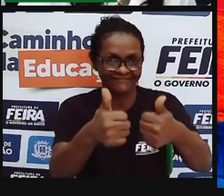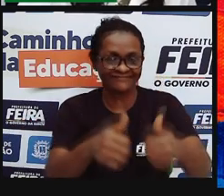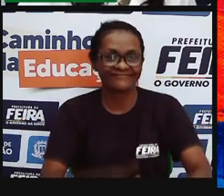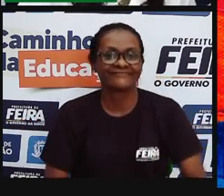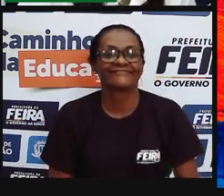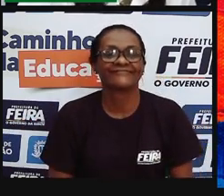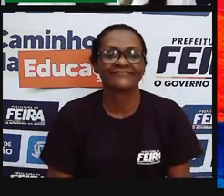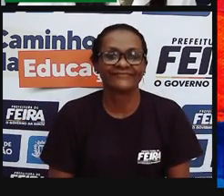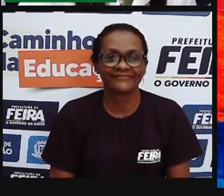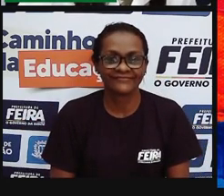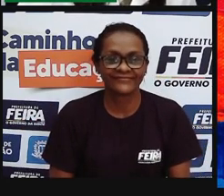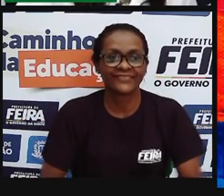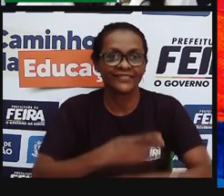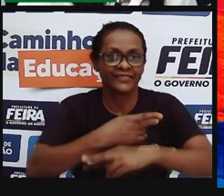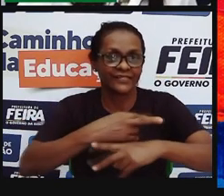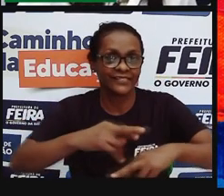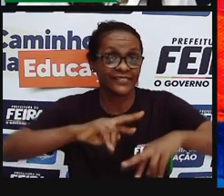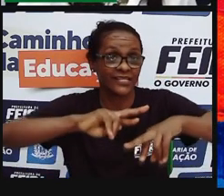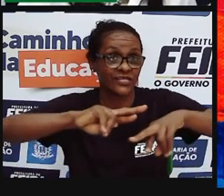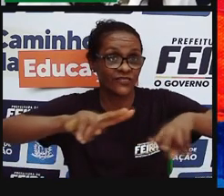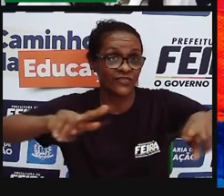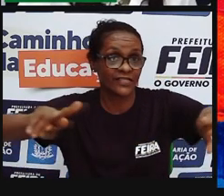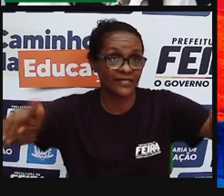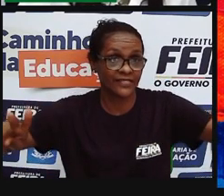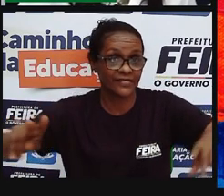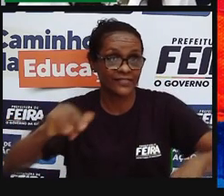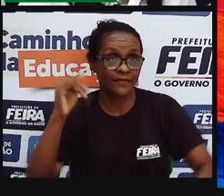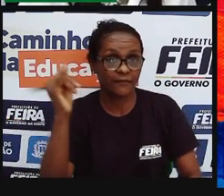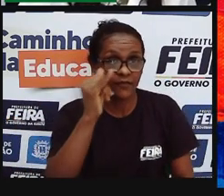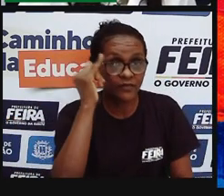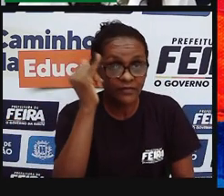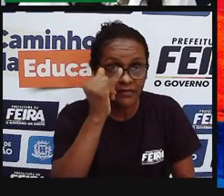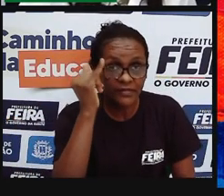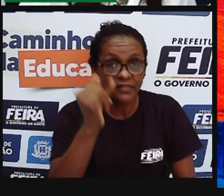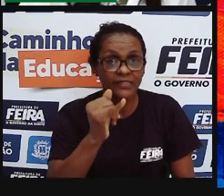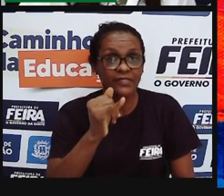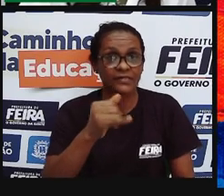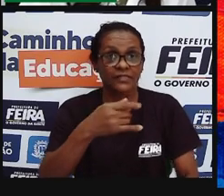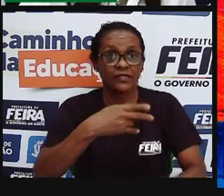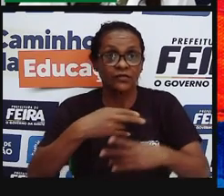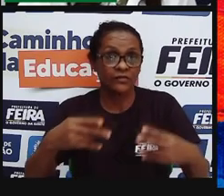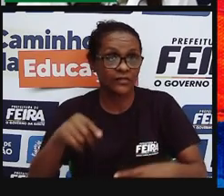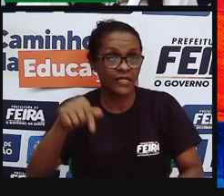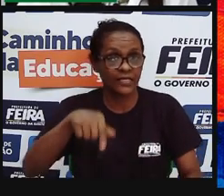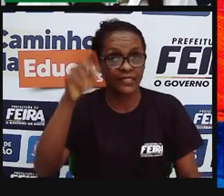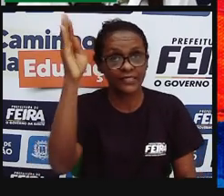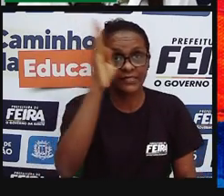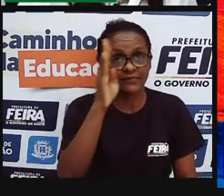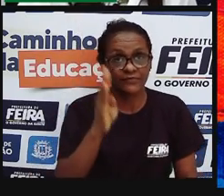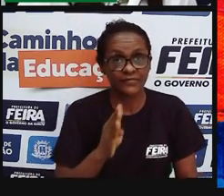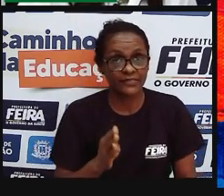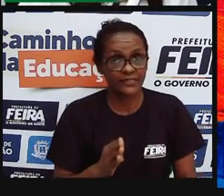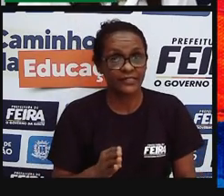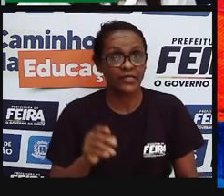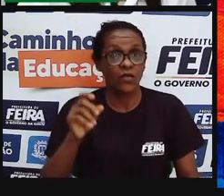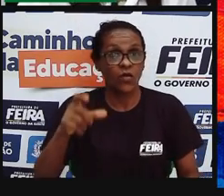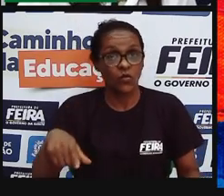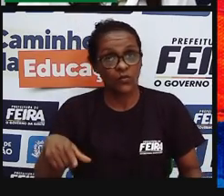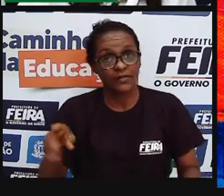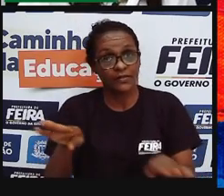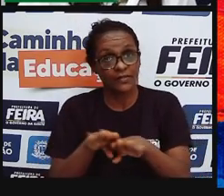e aos aspectos culturais, dando ênfase aos ecossistemas de Feira de Santana e região. Segundo objetivo,